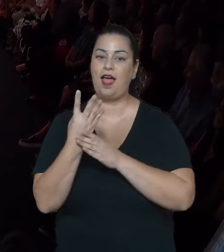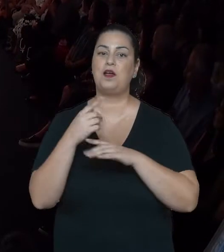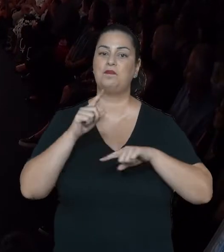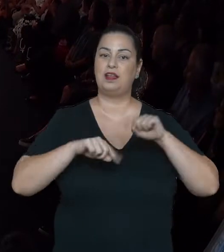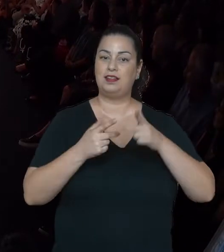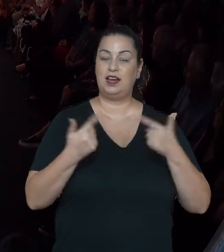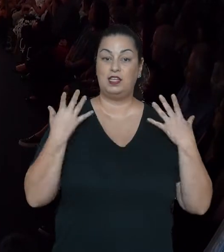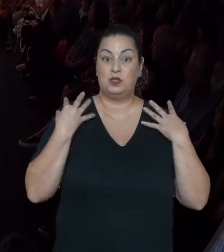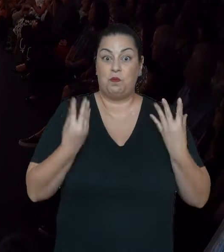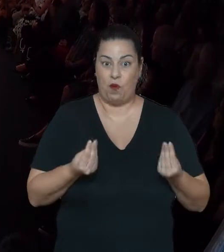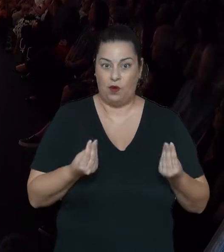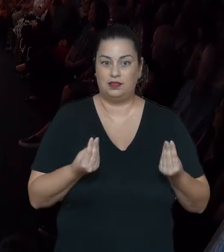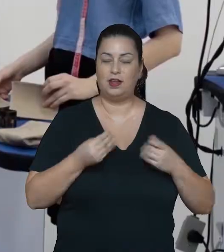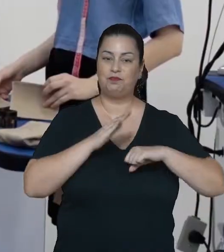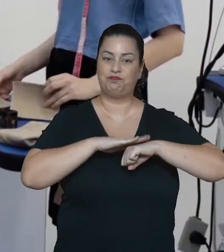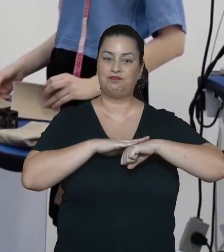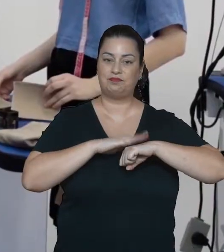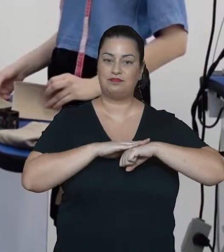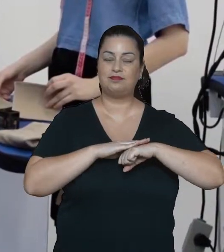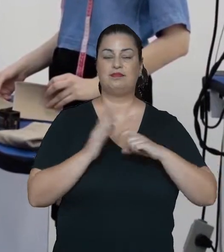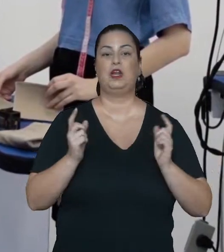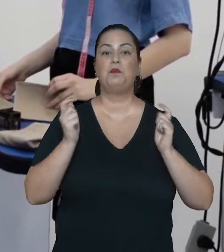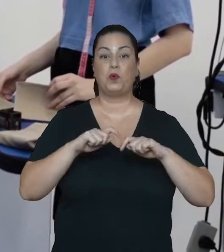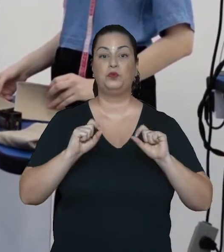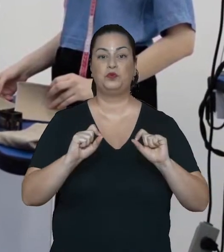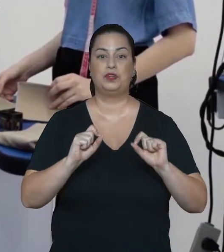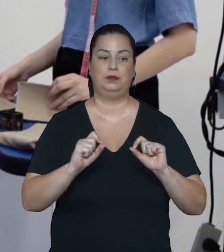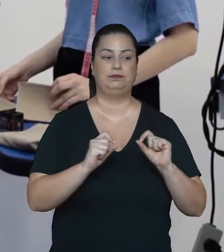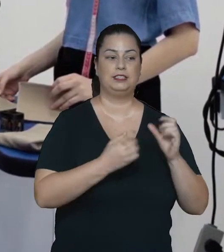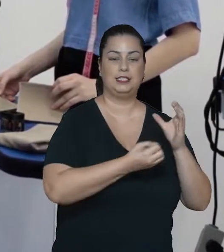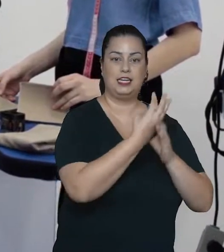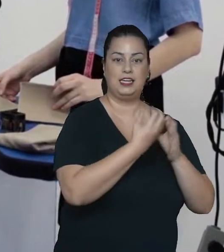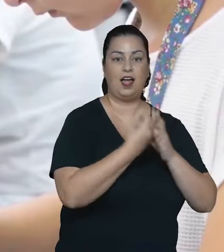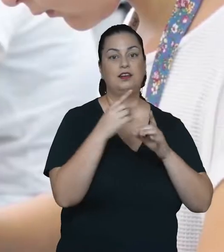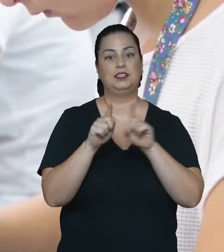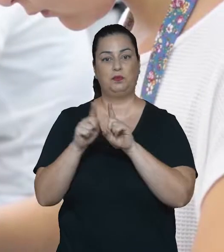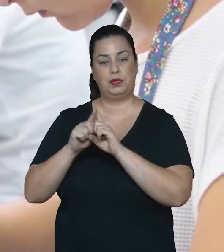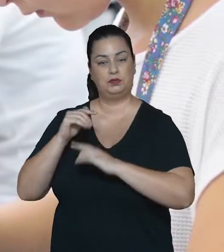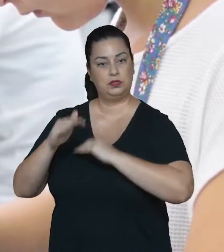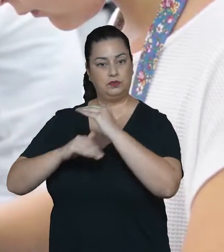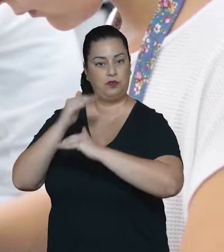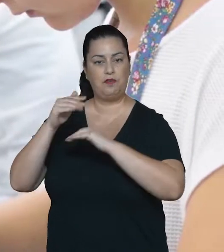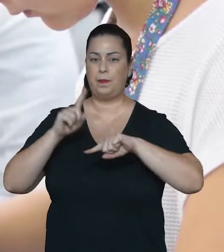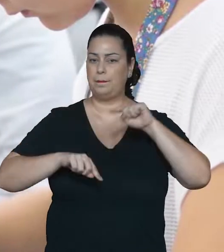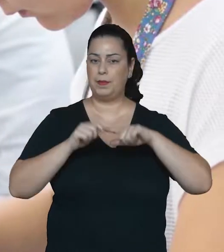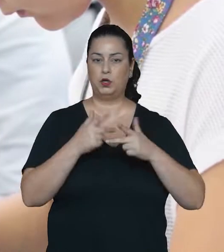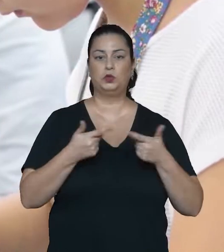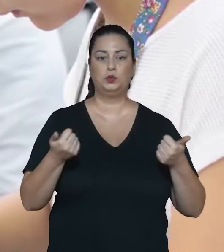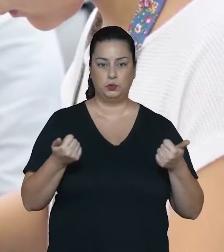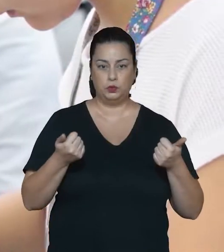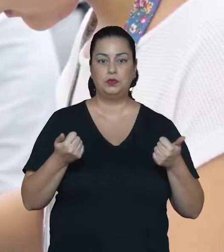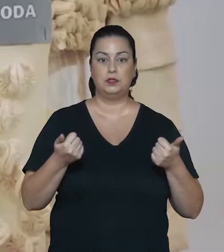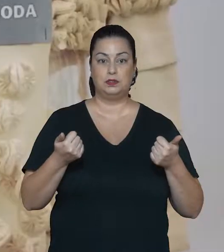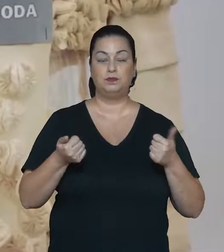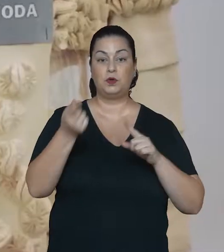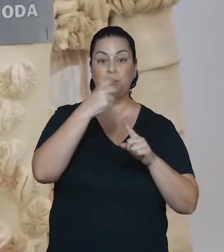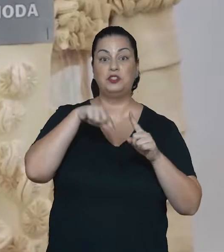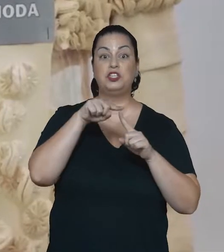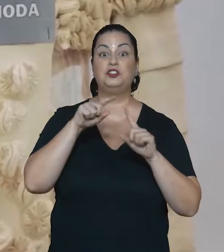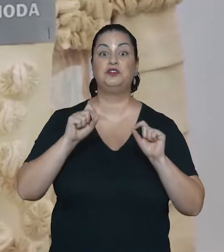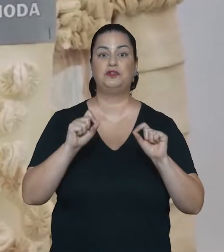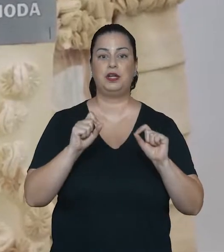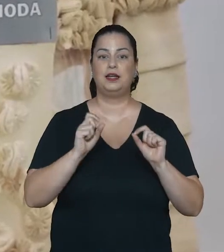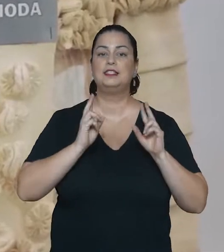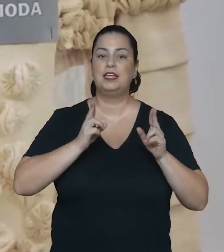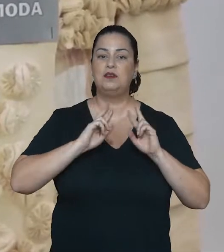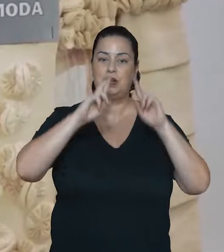criadores de moda autoral, capazes de atuar profissionalmente na criação e no desenvolvimento de produtos, e isso